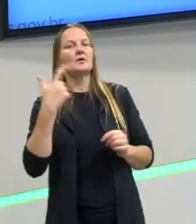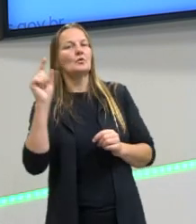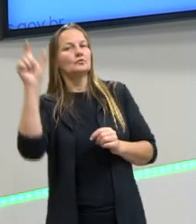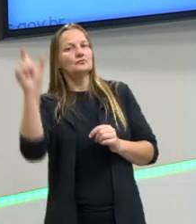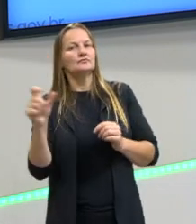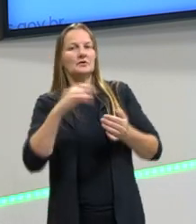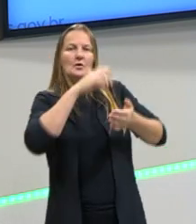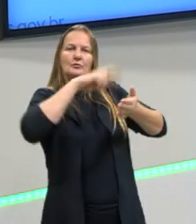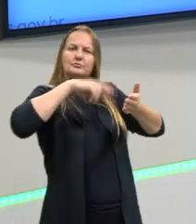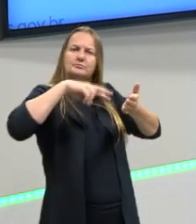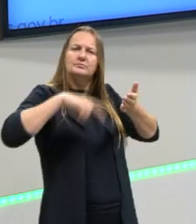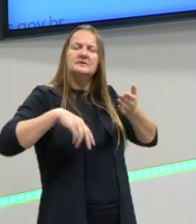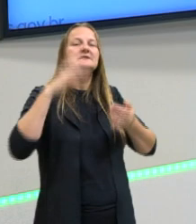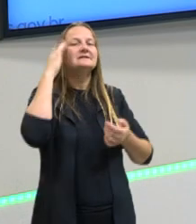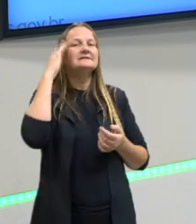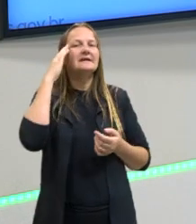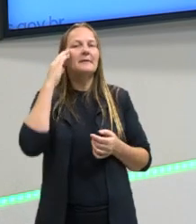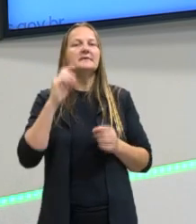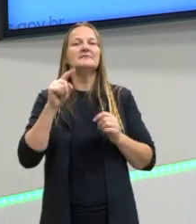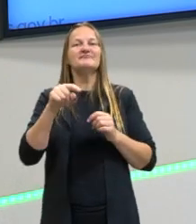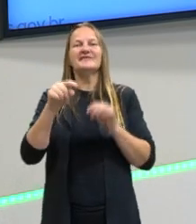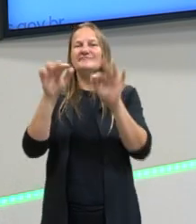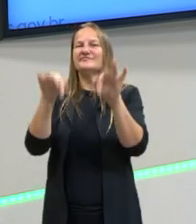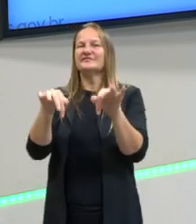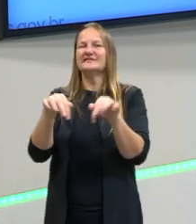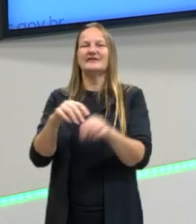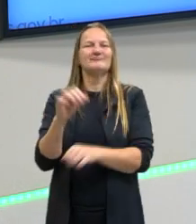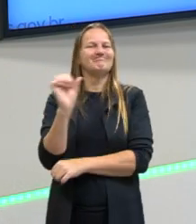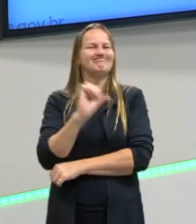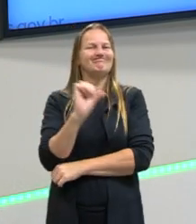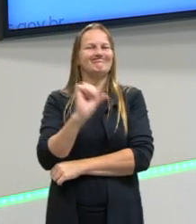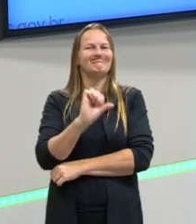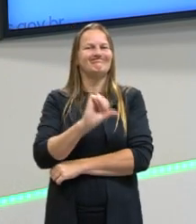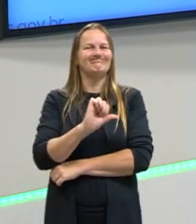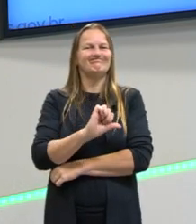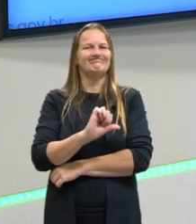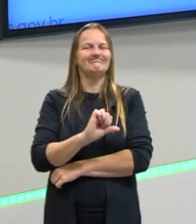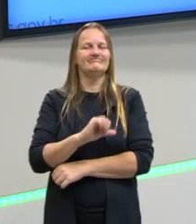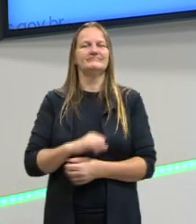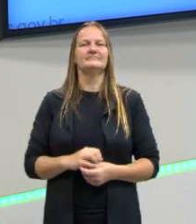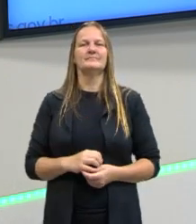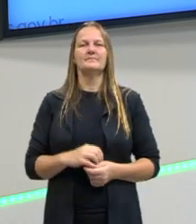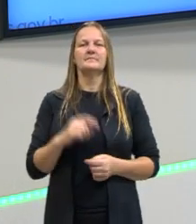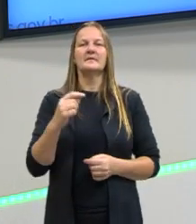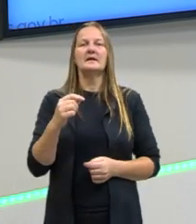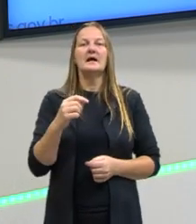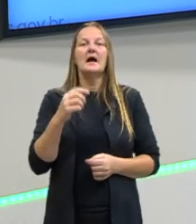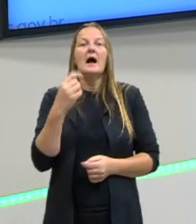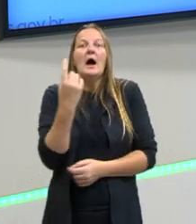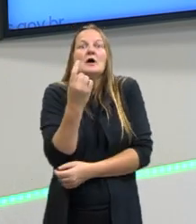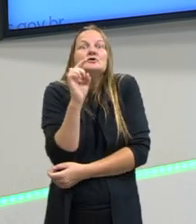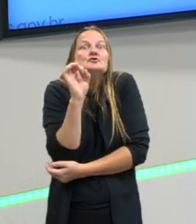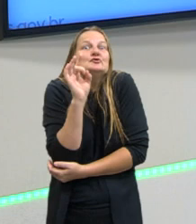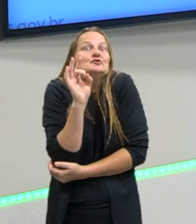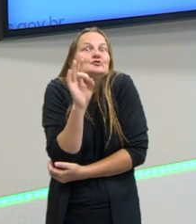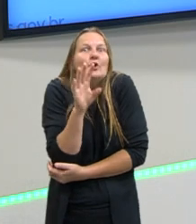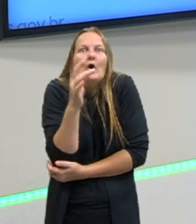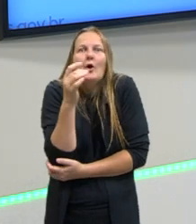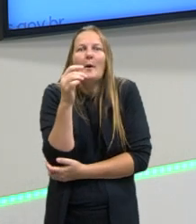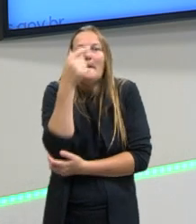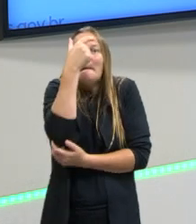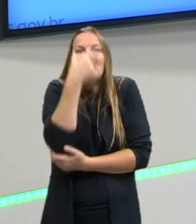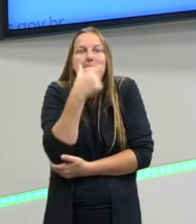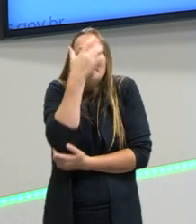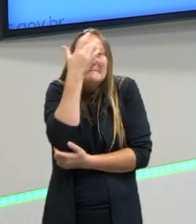que já sabem que o resultado não vai ser positivo. e a única pessoa que não sabe que o resultado não vai ser